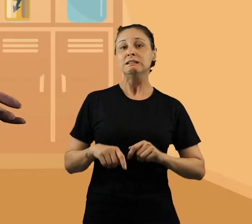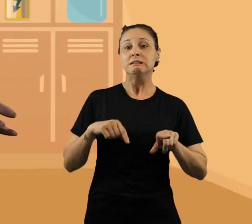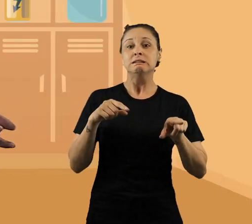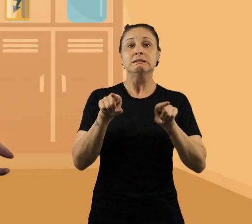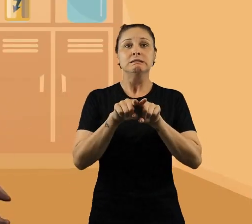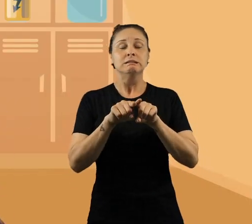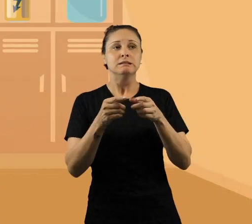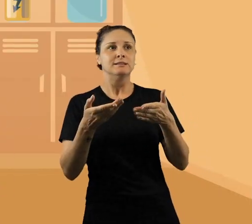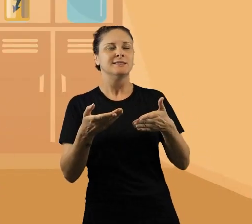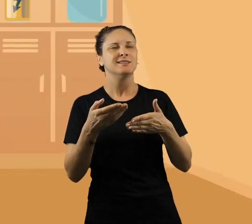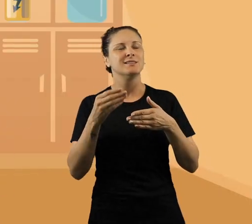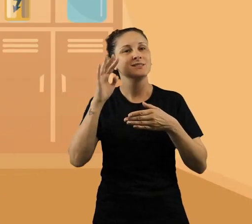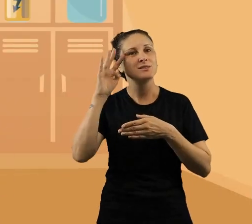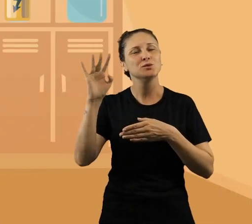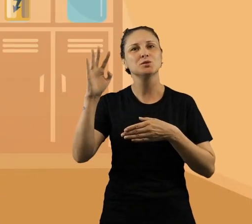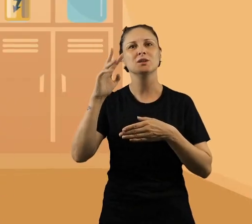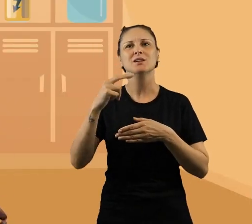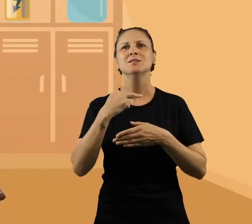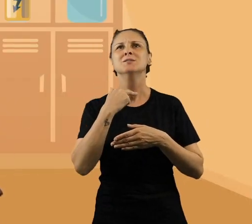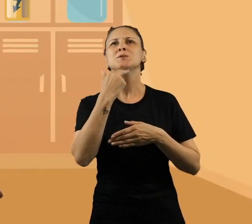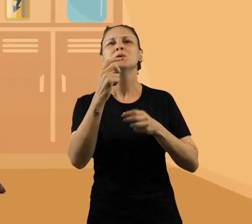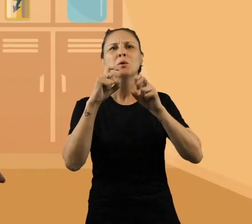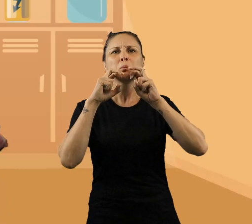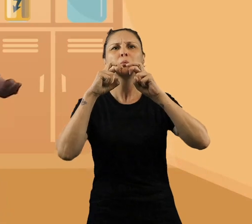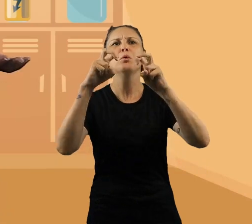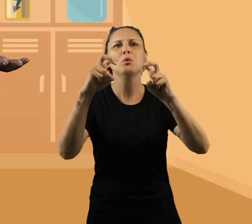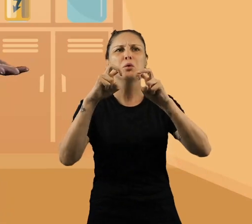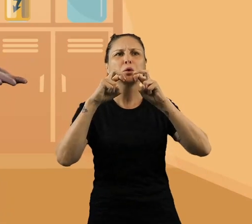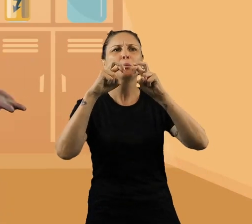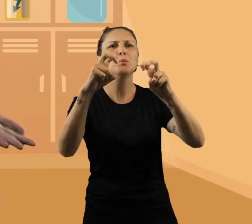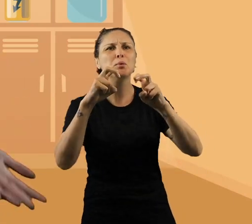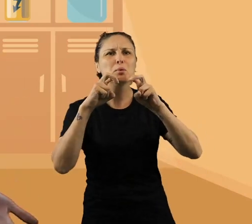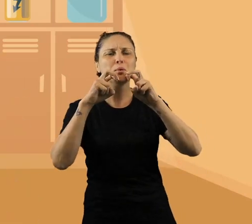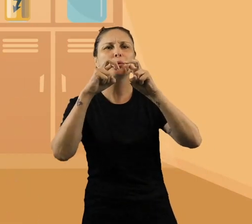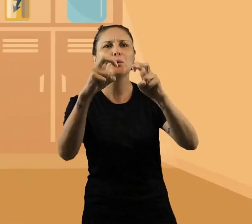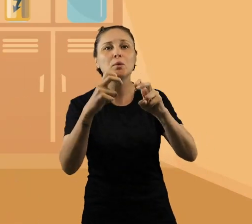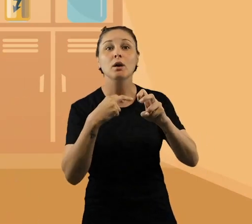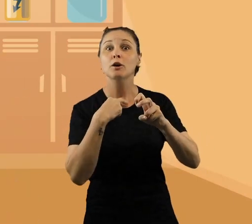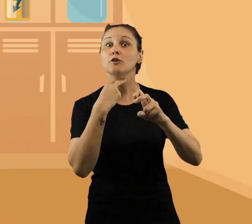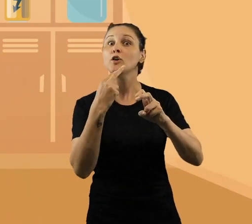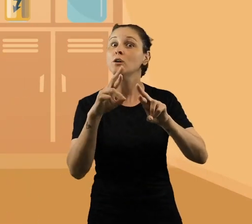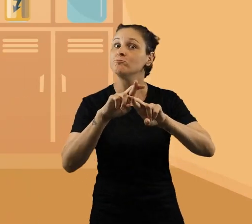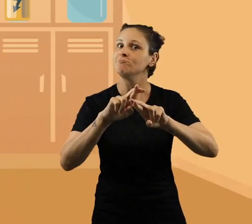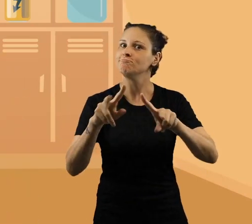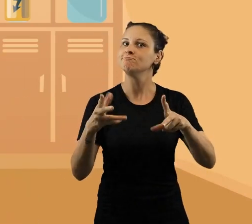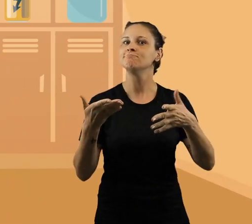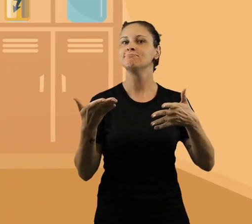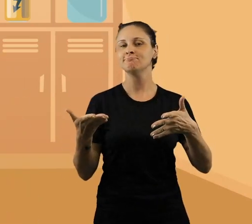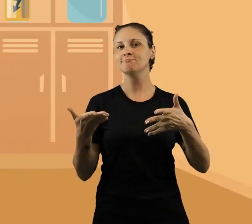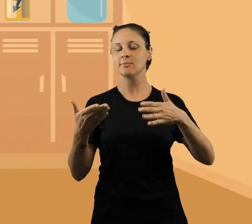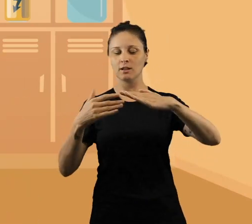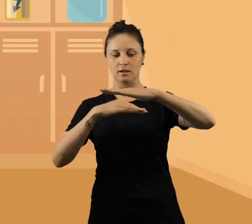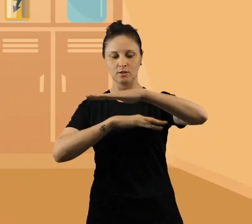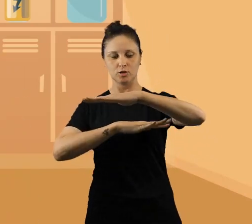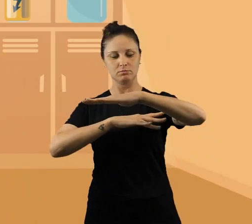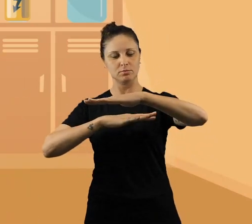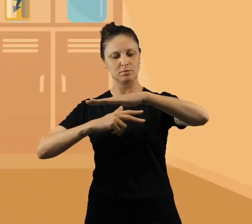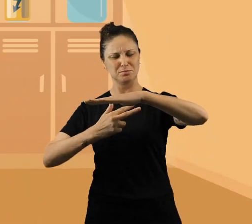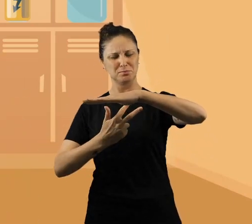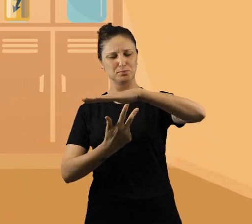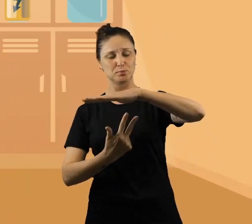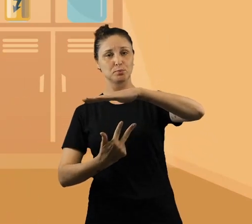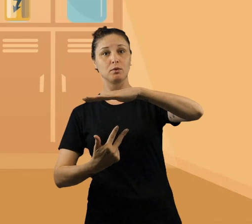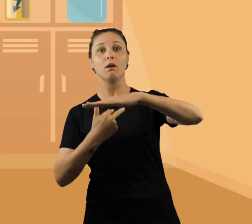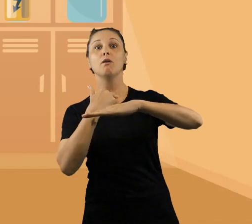Bom, e você se lembra que no meu sonho eu gritava e gritava e a voz saía diferente quando eu